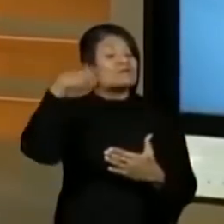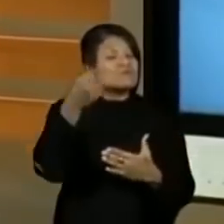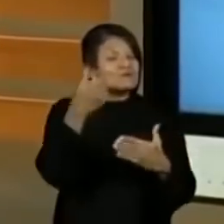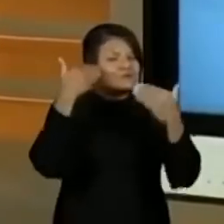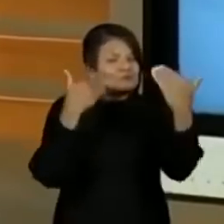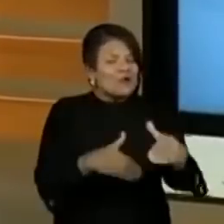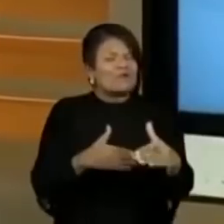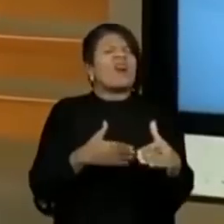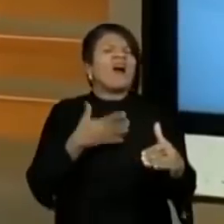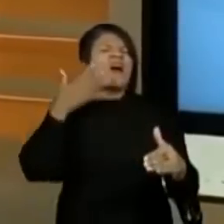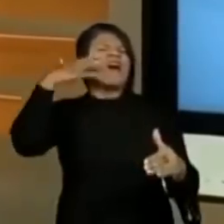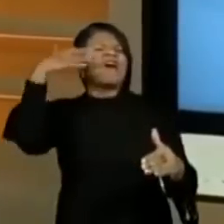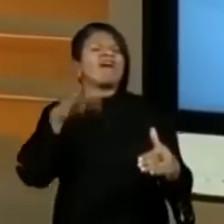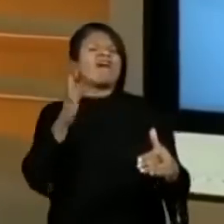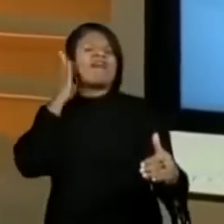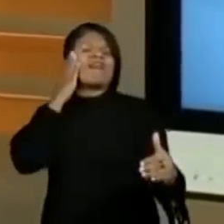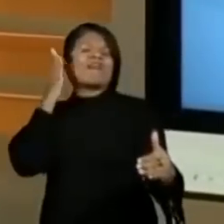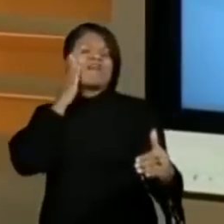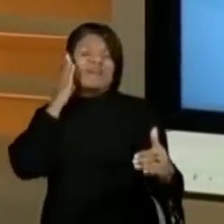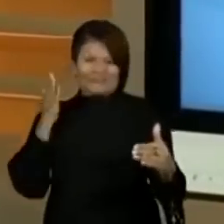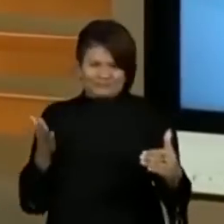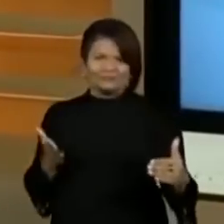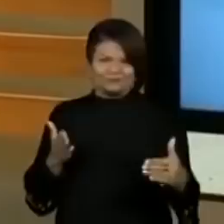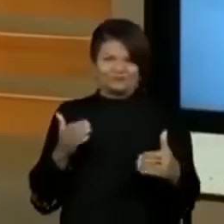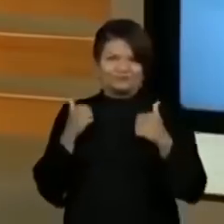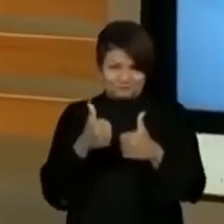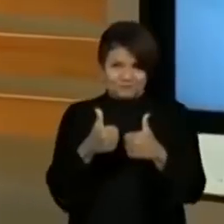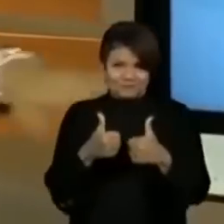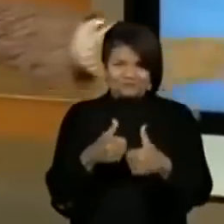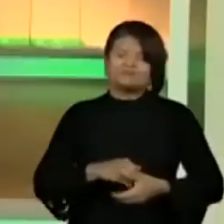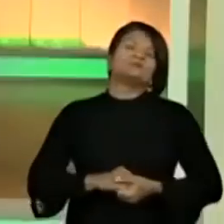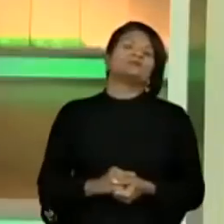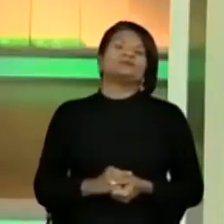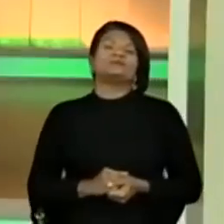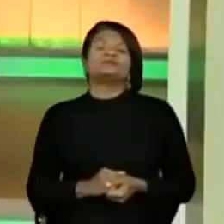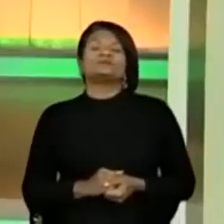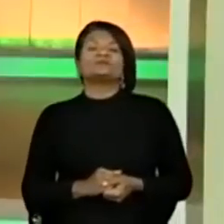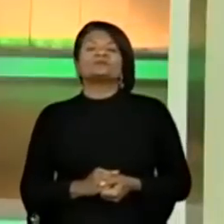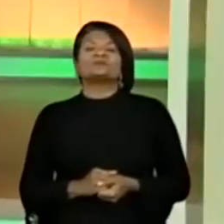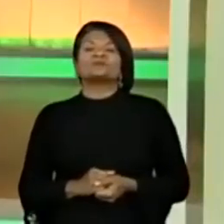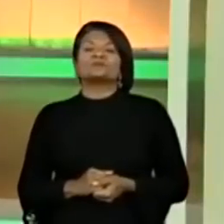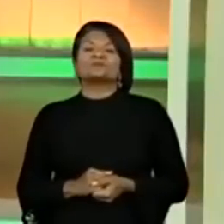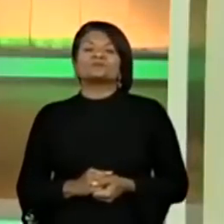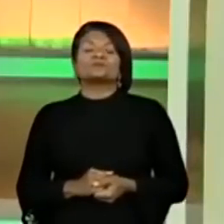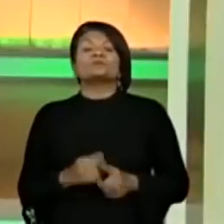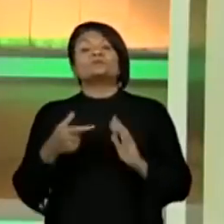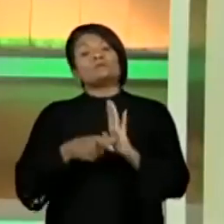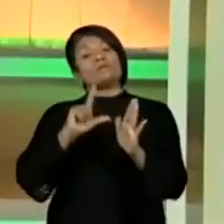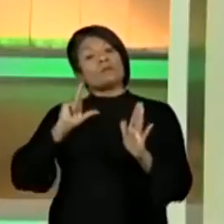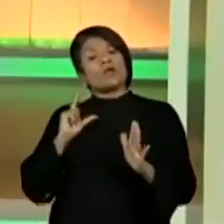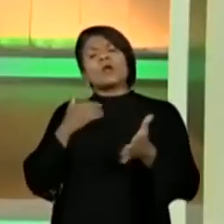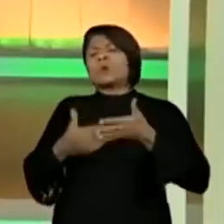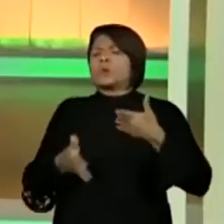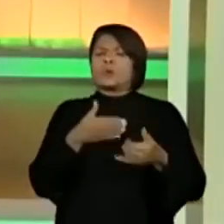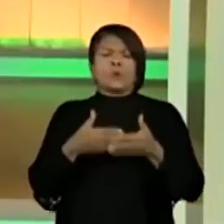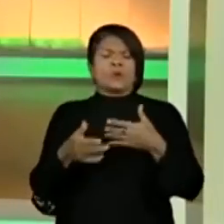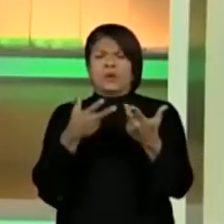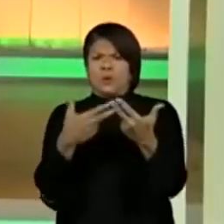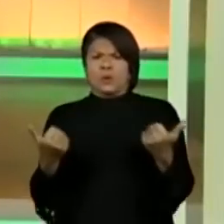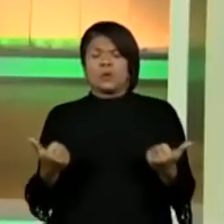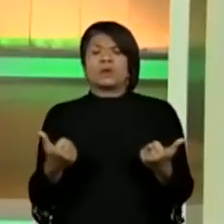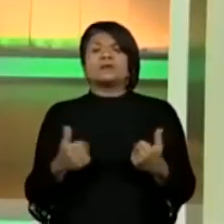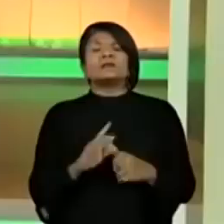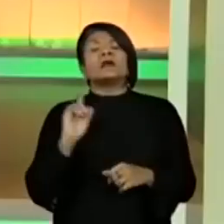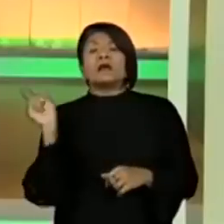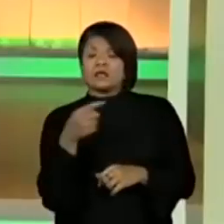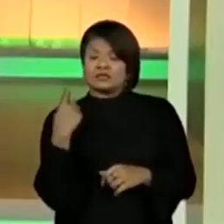nessas avaliações. Nessas e em todas as outras que virão. Tudo bem? Antes de qualquer coisa, a gente precisa ter